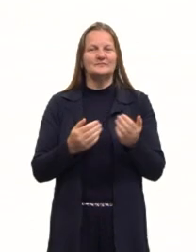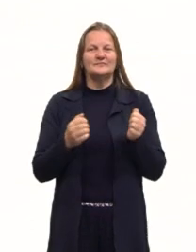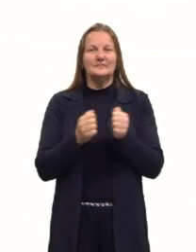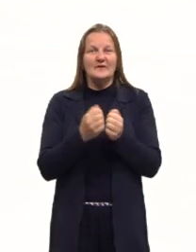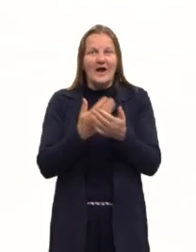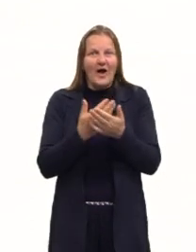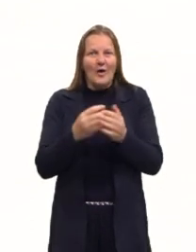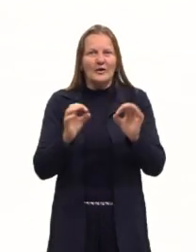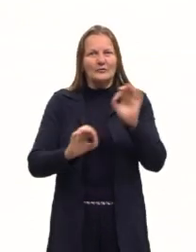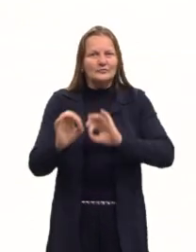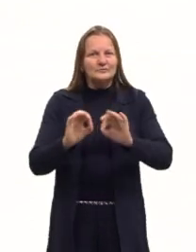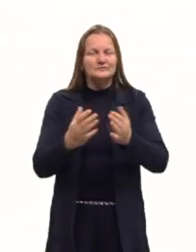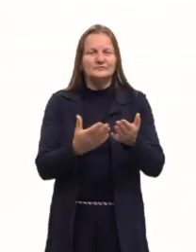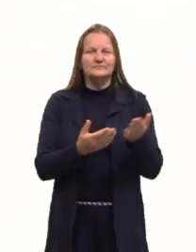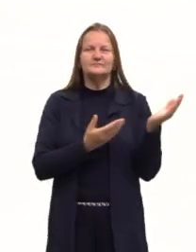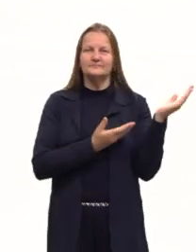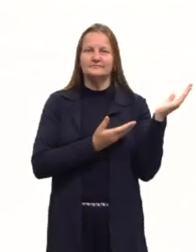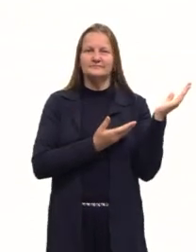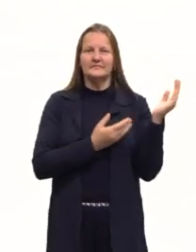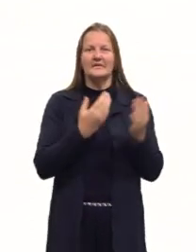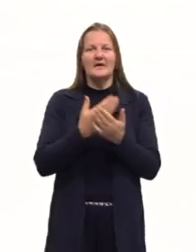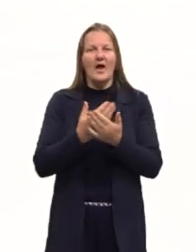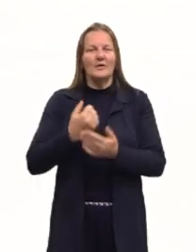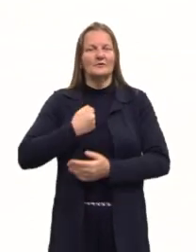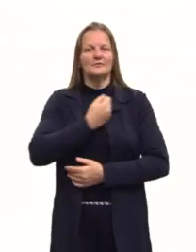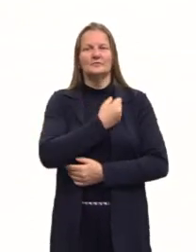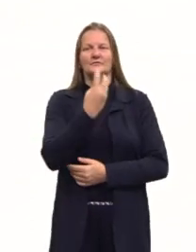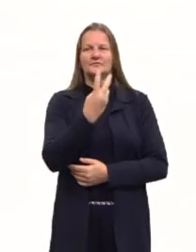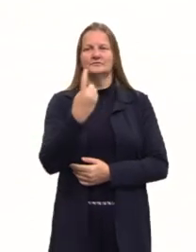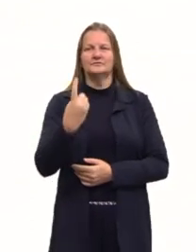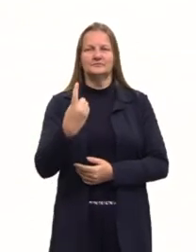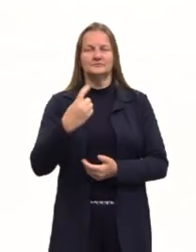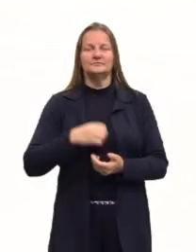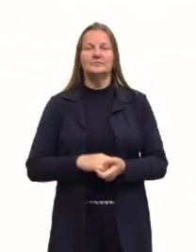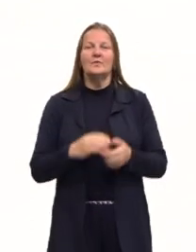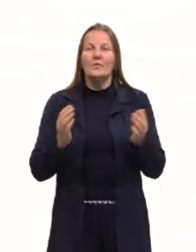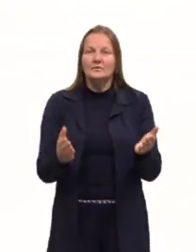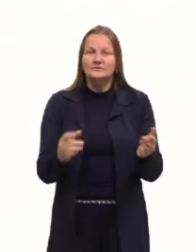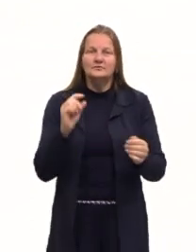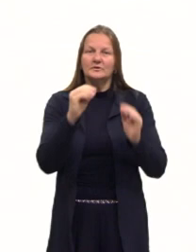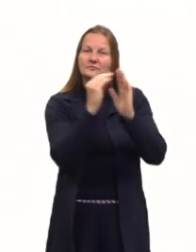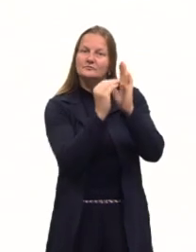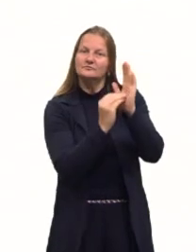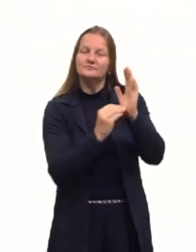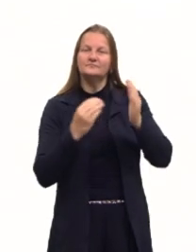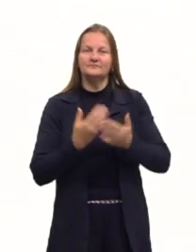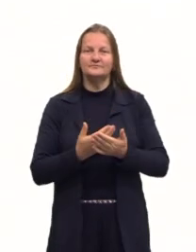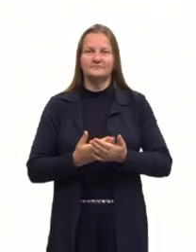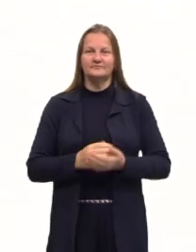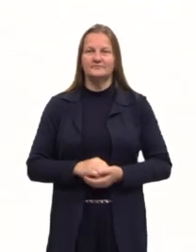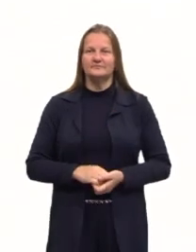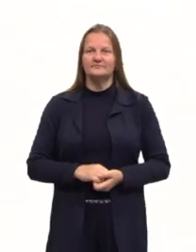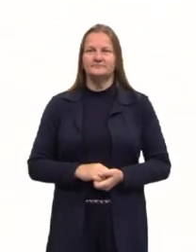para a gente conseguir a tua vaguinha, tá? Aula 21. Vamos ver o que a gente vai ver, então, nessa aula 21? Vamos lá.